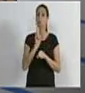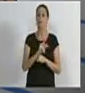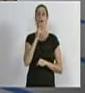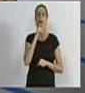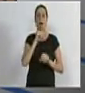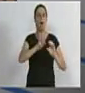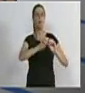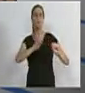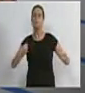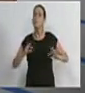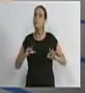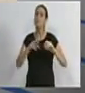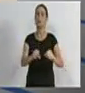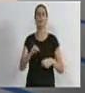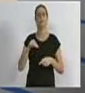todos os municípios.